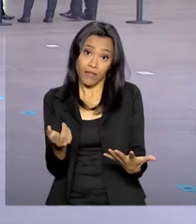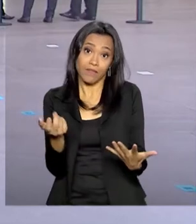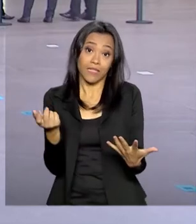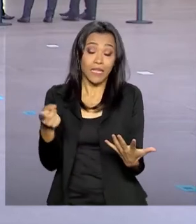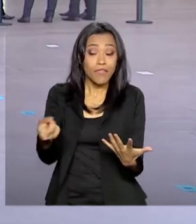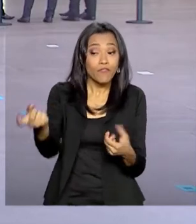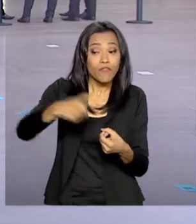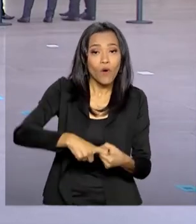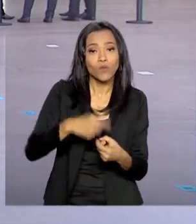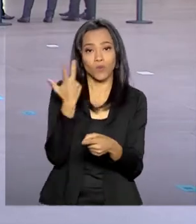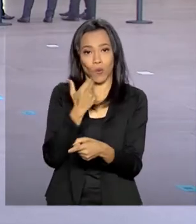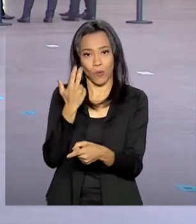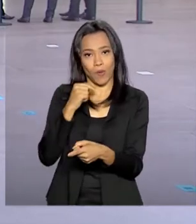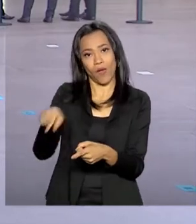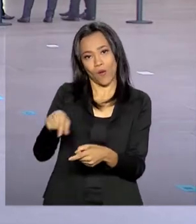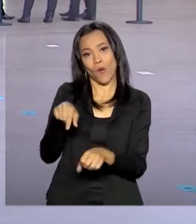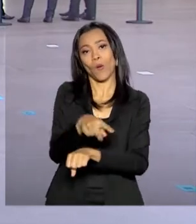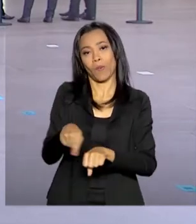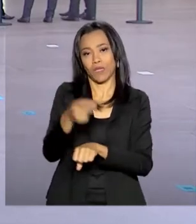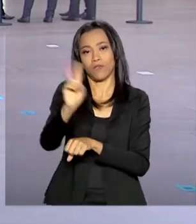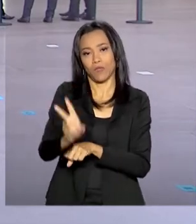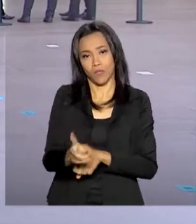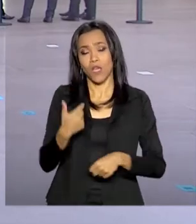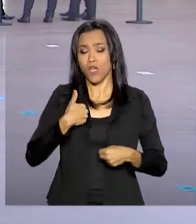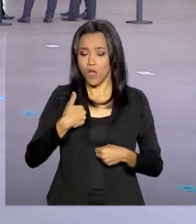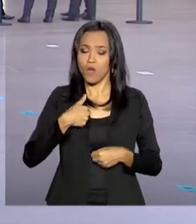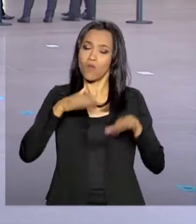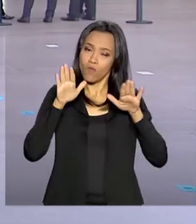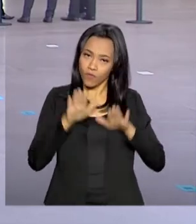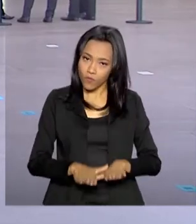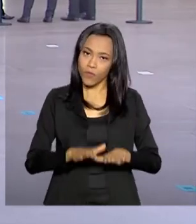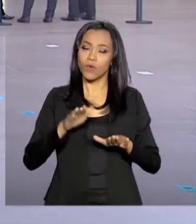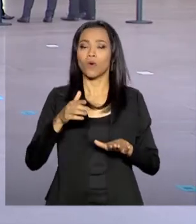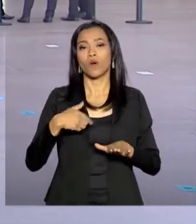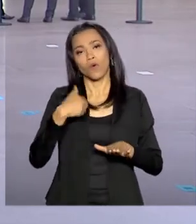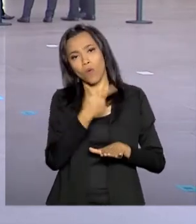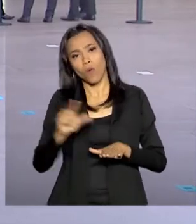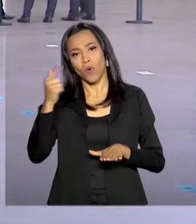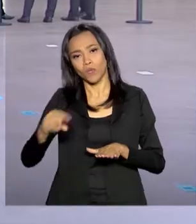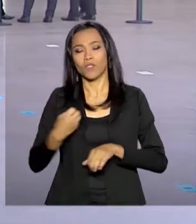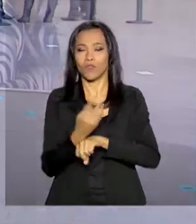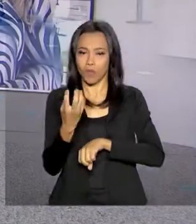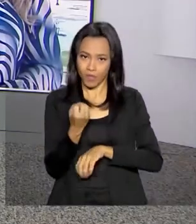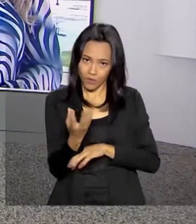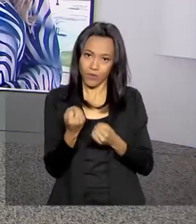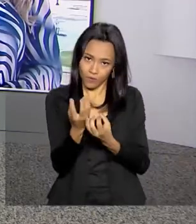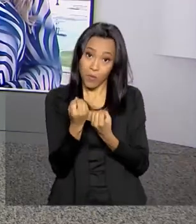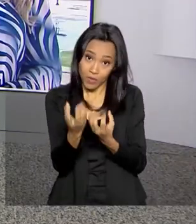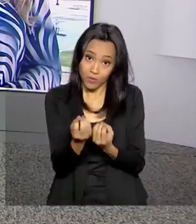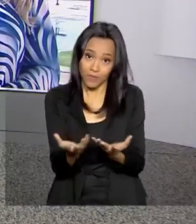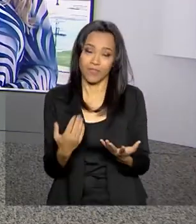à normalidade. Eu continuo por aqui, volto a qualquer momento com outras informações. Carla. Obrigada, Luciana.